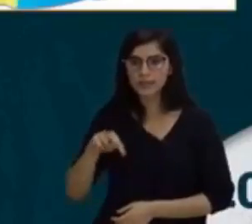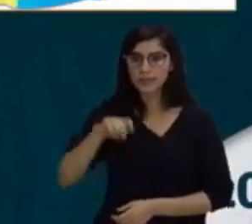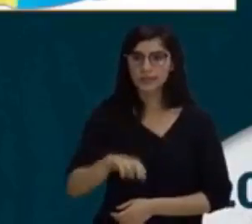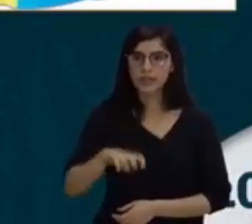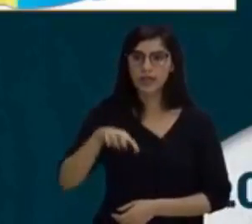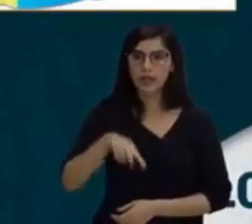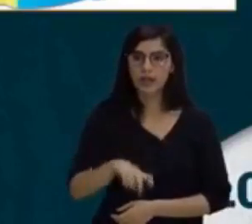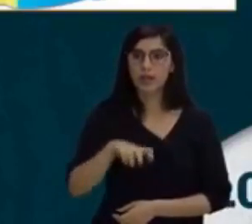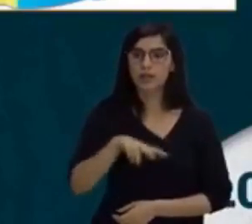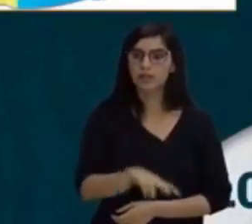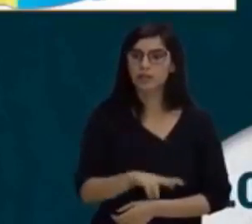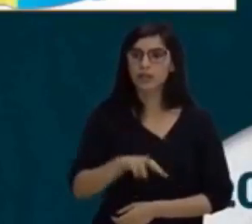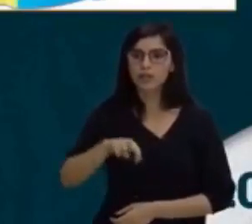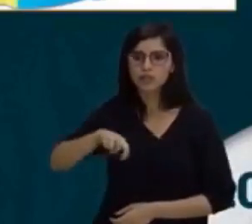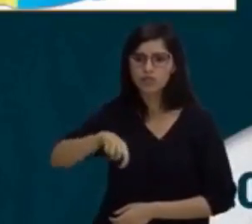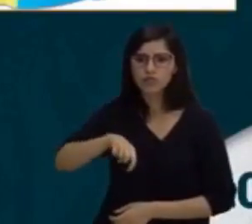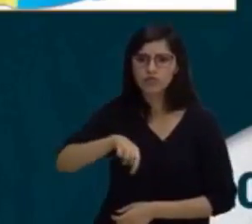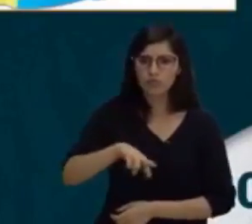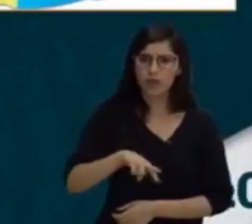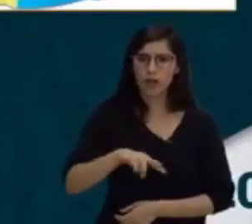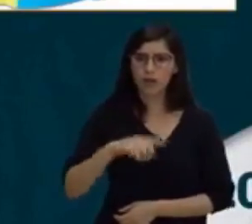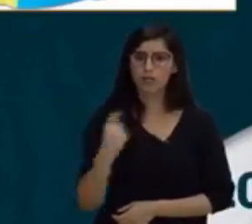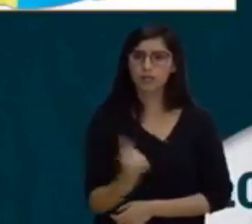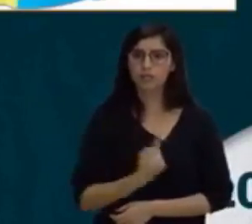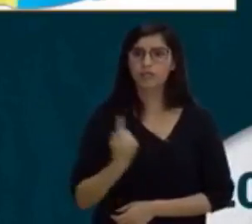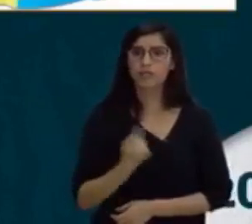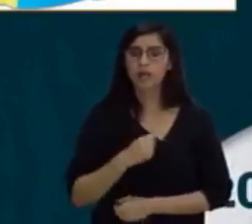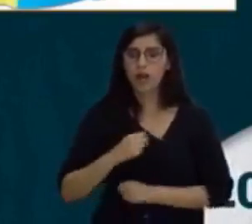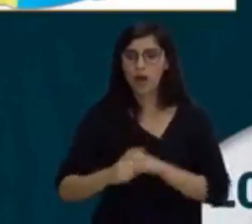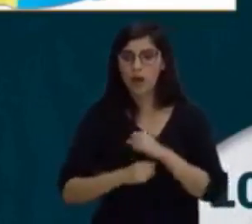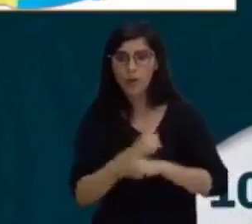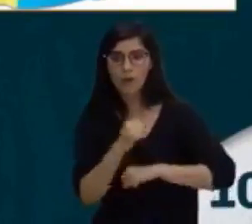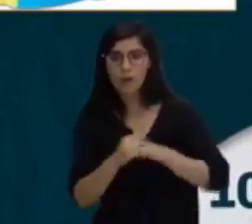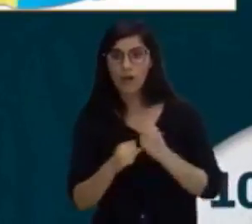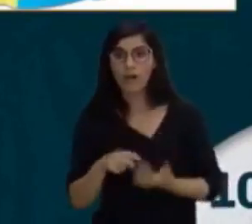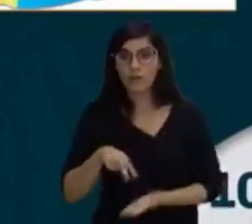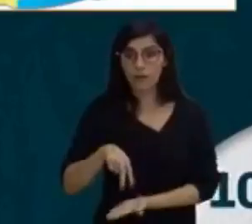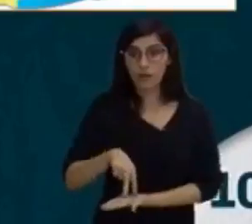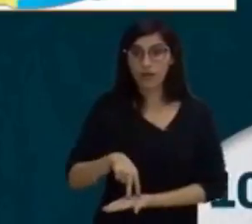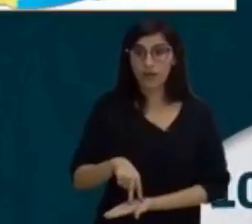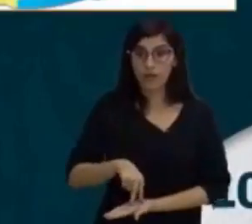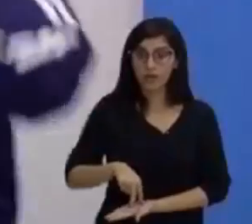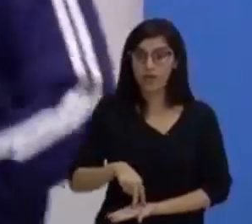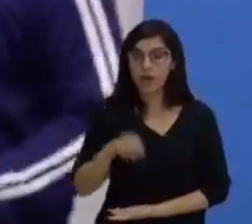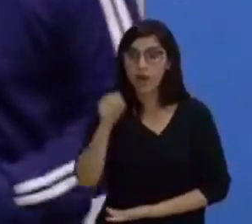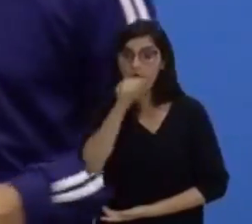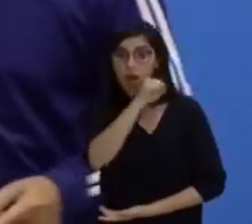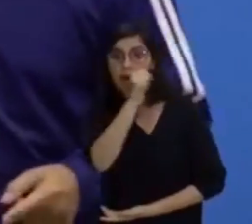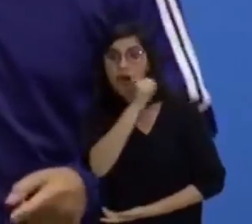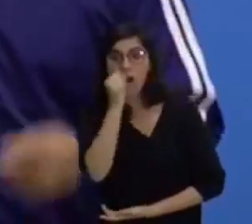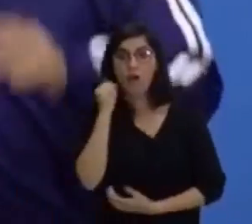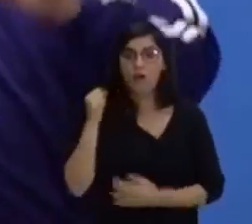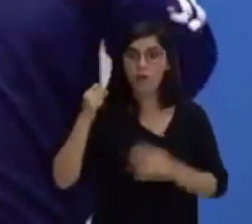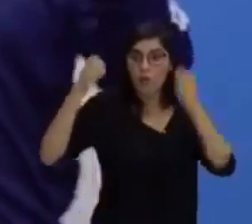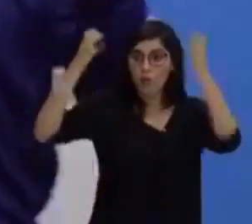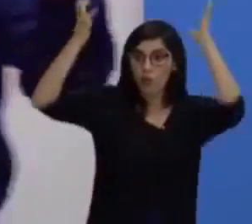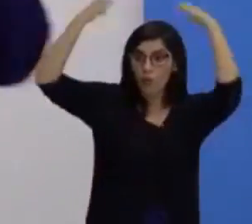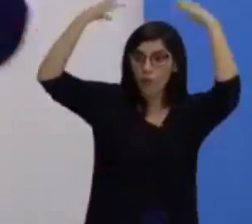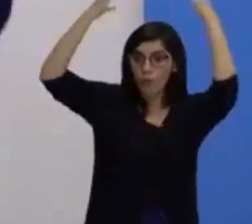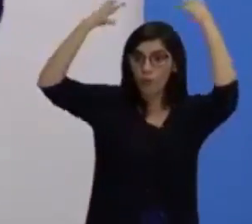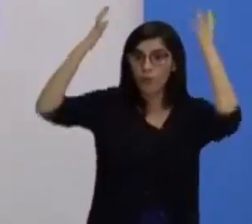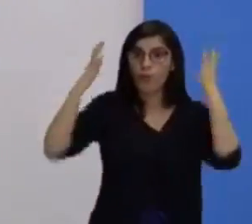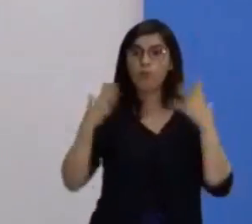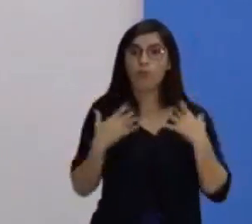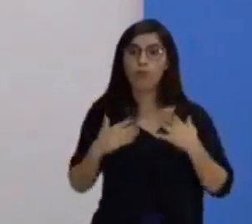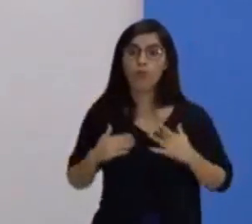quicar, chutar, girar, rolar, equilibrar, escovar os dentes, tomar banho. Tudo